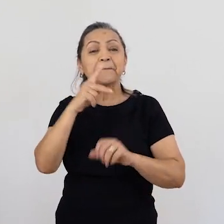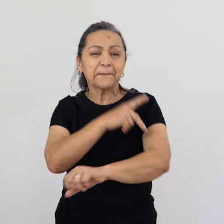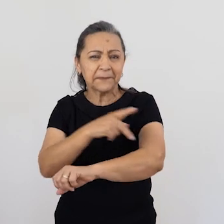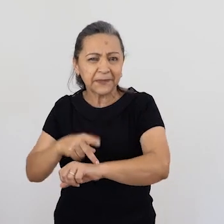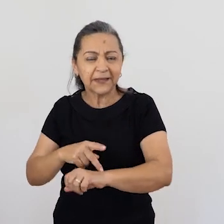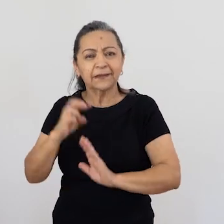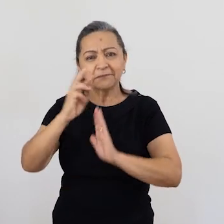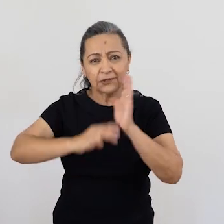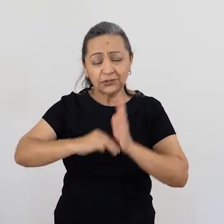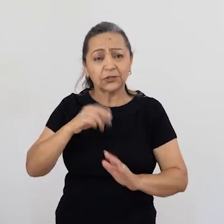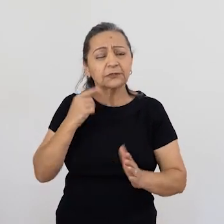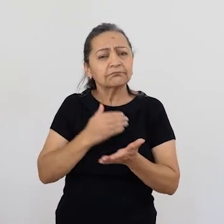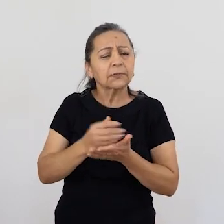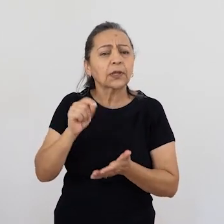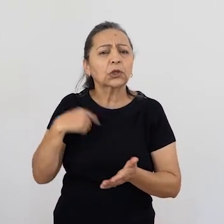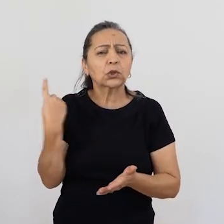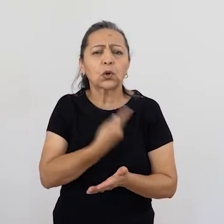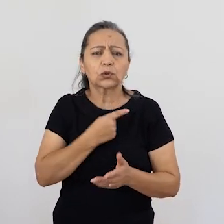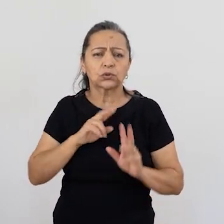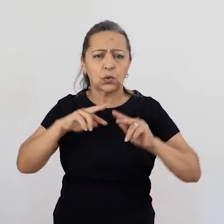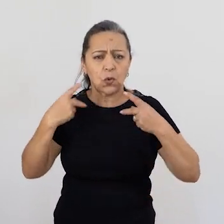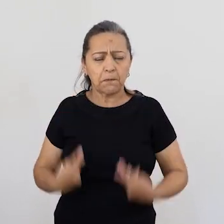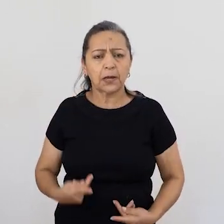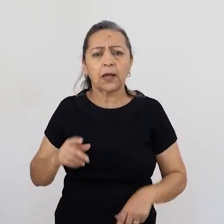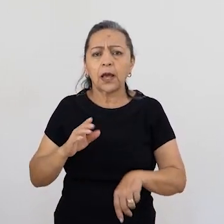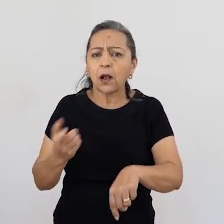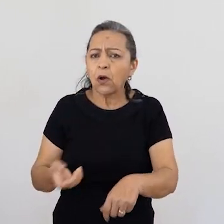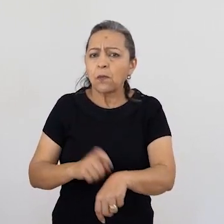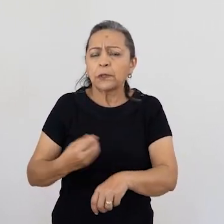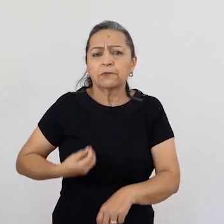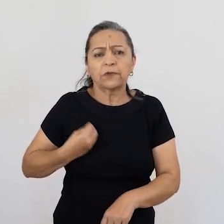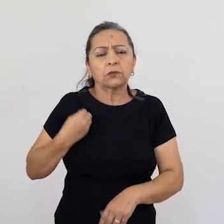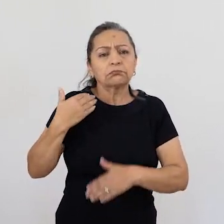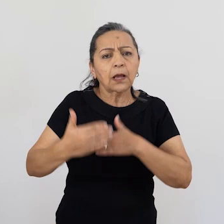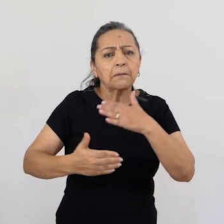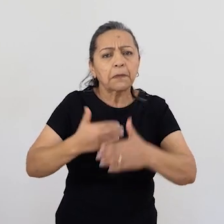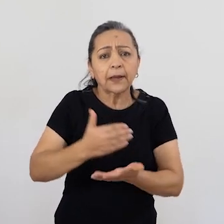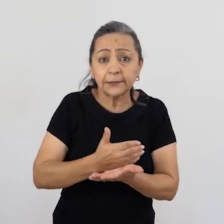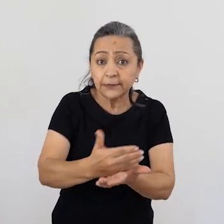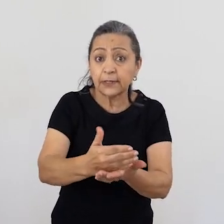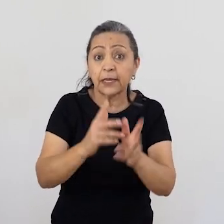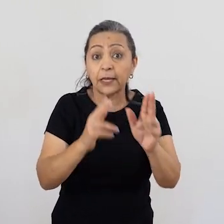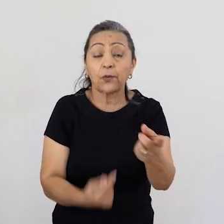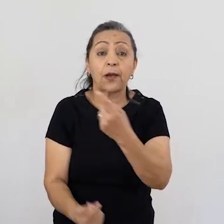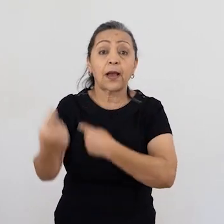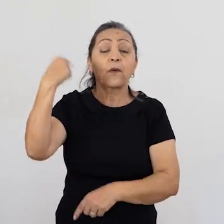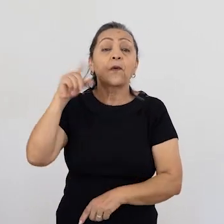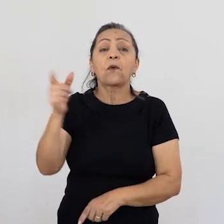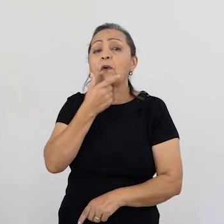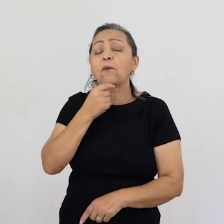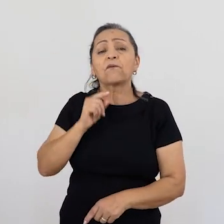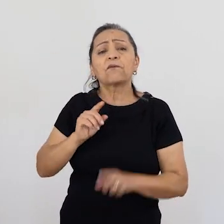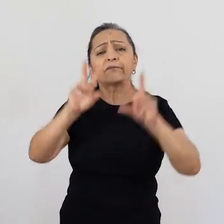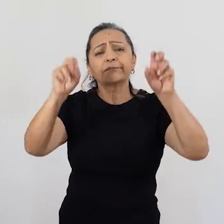a gente parte do princípio de que todos nós humanos estamos vivendo uma pedagogia iniciática. Assim como o Fritz of K, para dizer que a gente tem